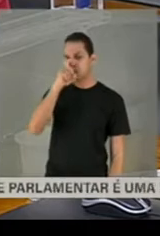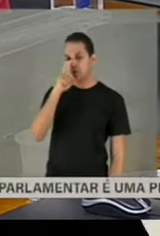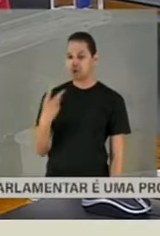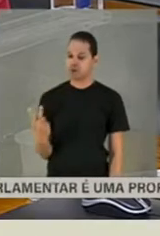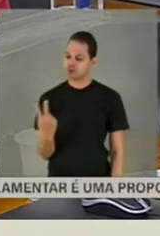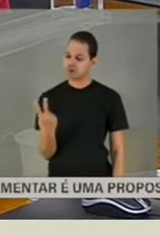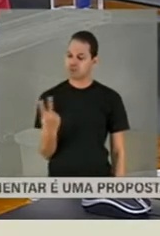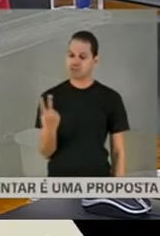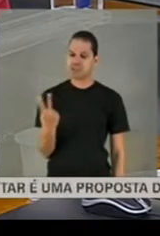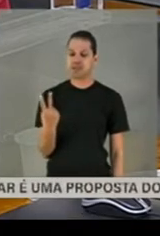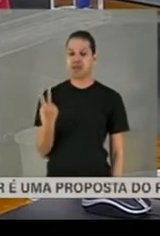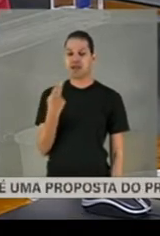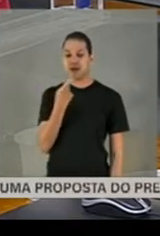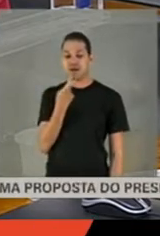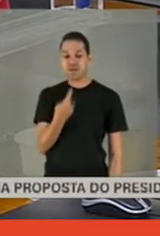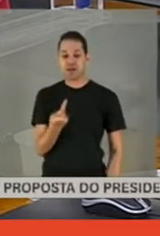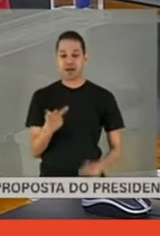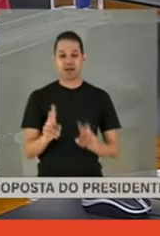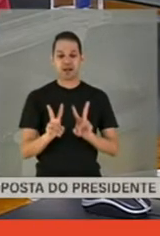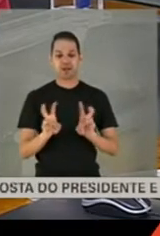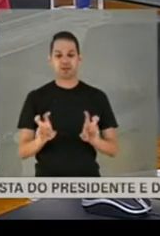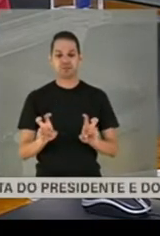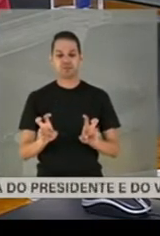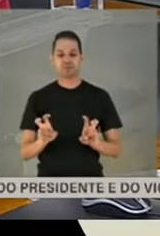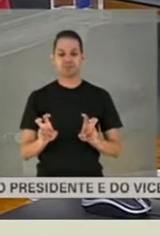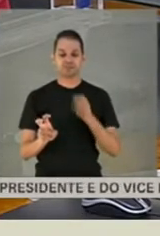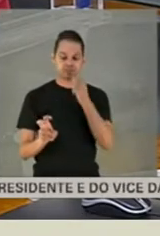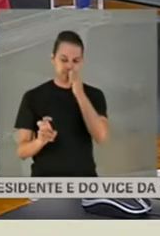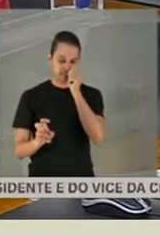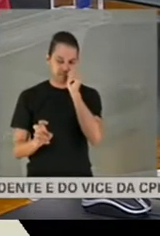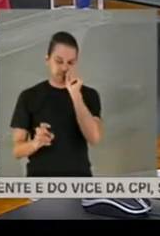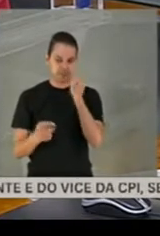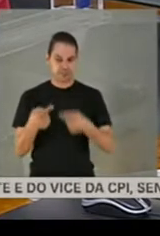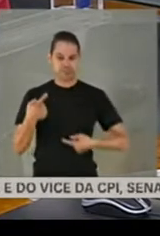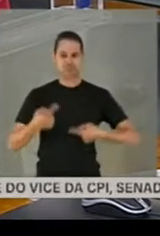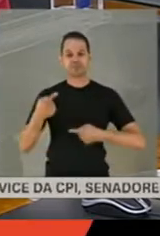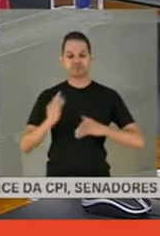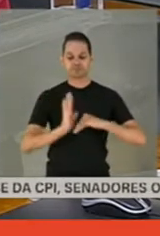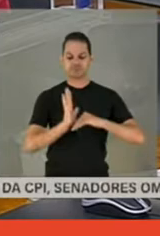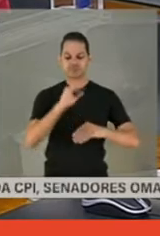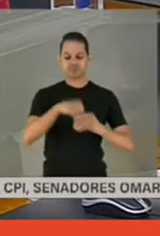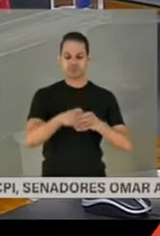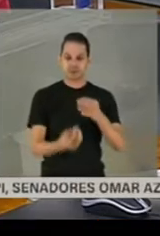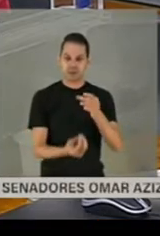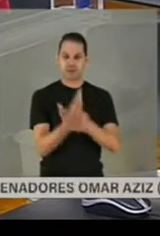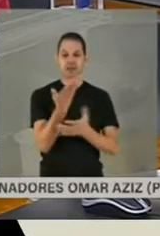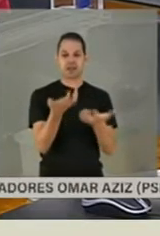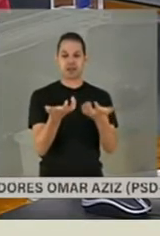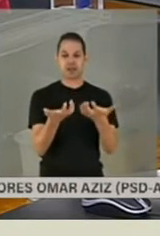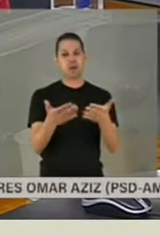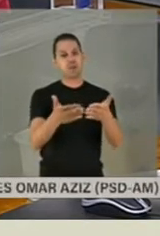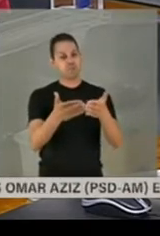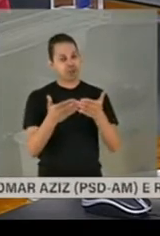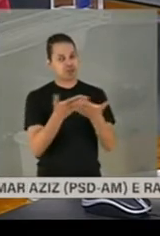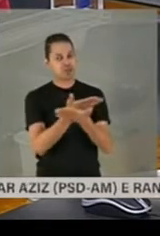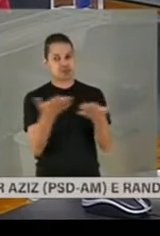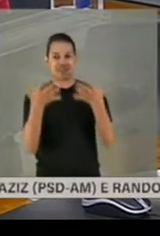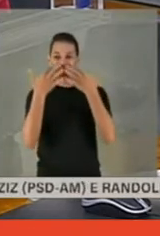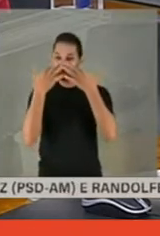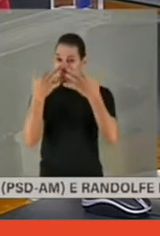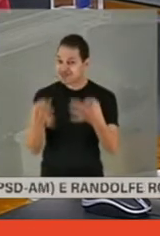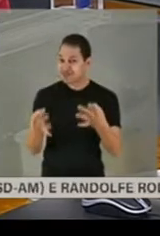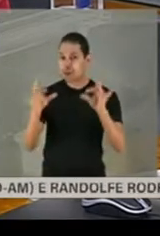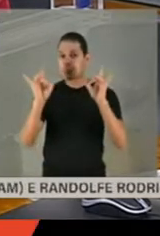Falar um pouco em relação às políticas que o Senado pretende implantar. Eu peço que vocês tenham uma atenção